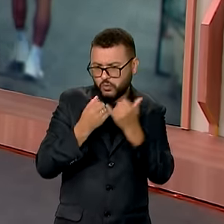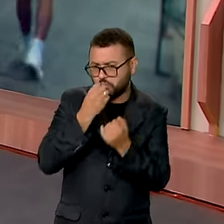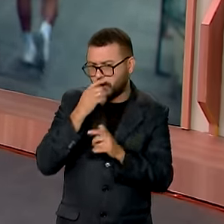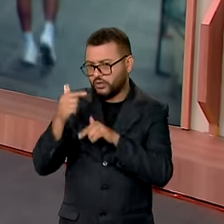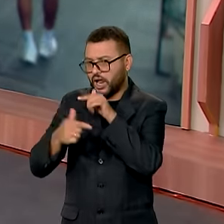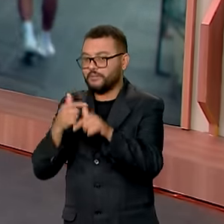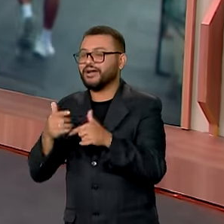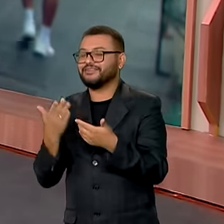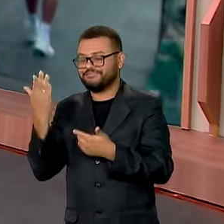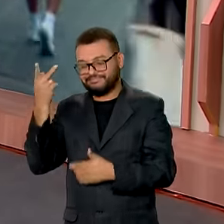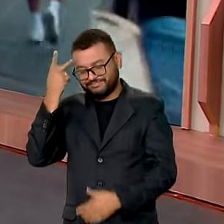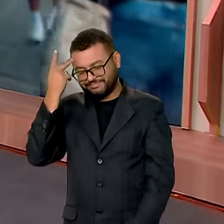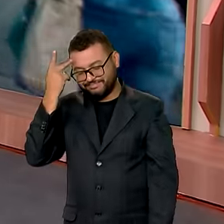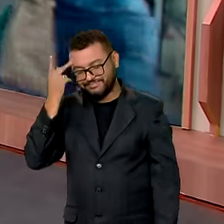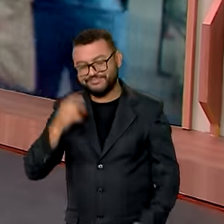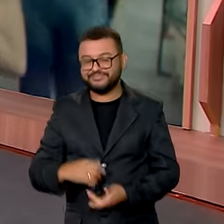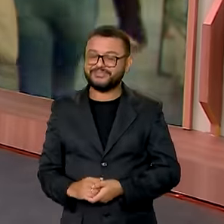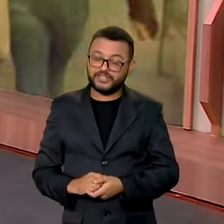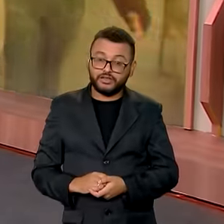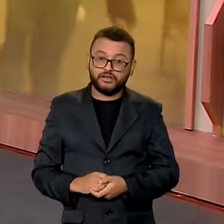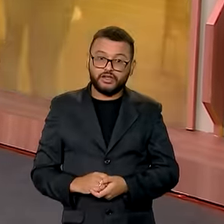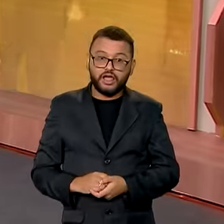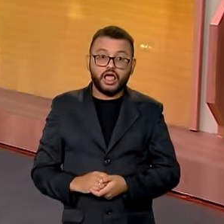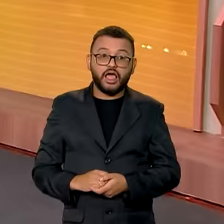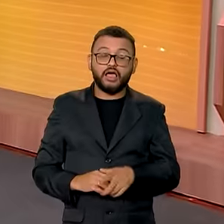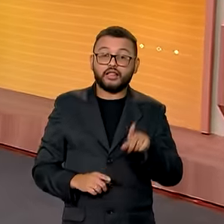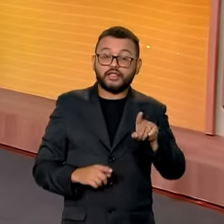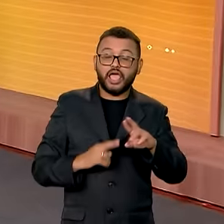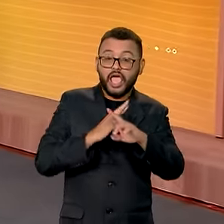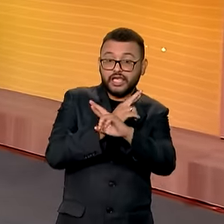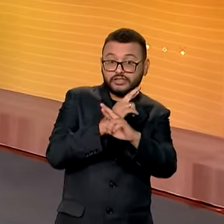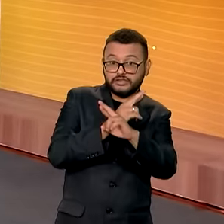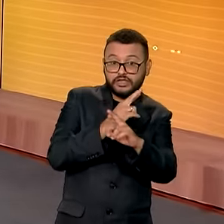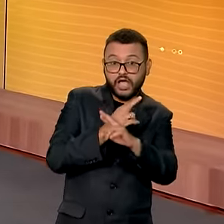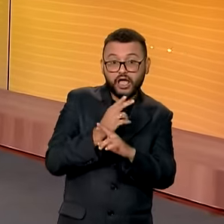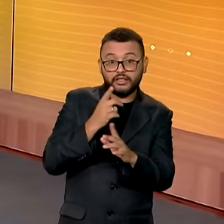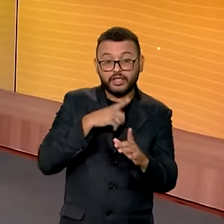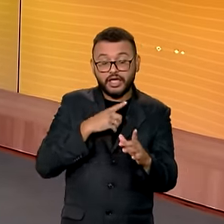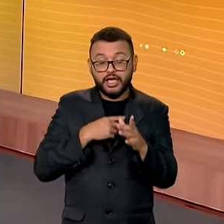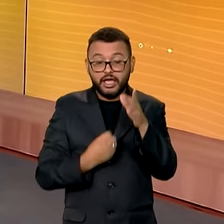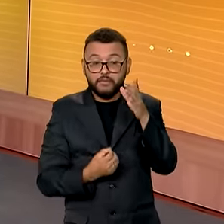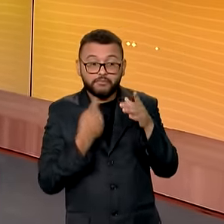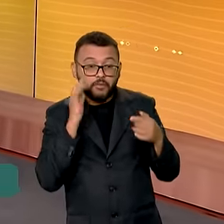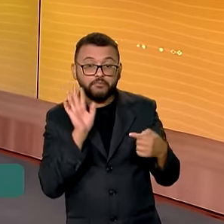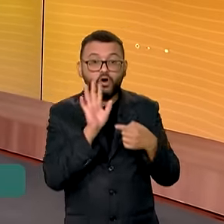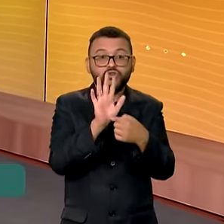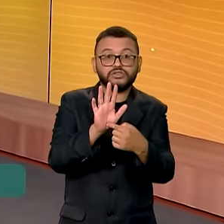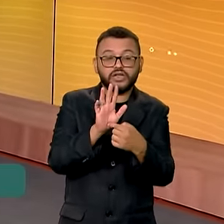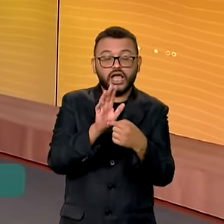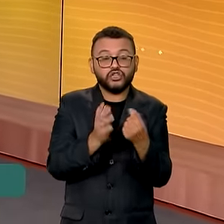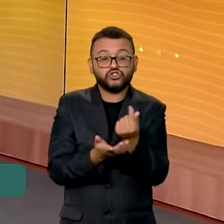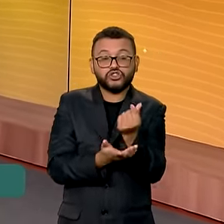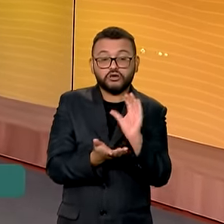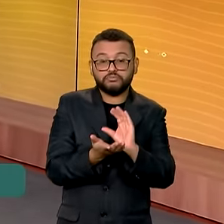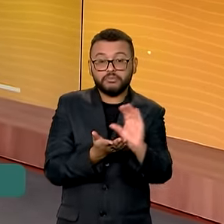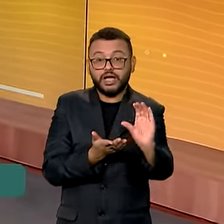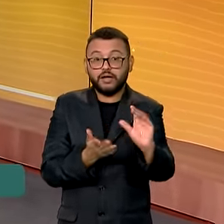bom trabalho para você em São Paulo. E olha, a Receita Federal libera hoje a consulta ao terceiro lote de restituição do imposto de